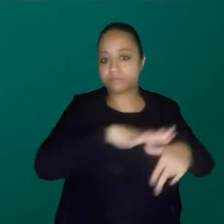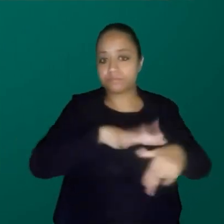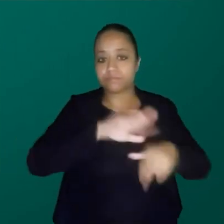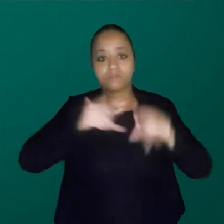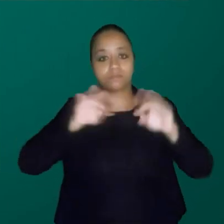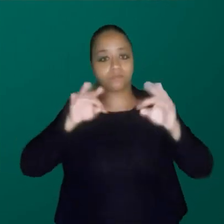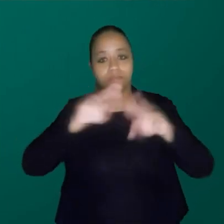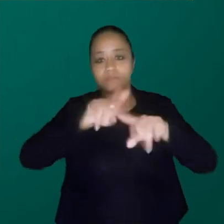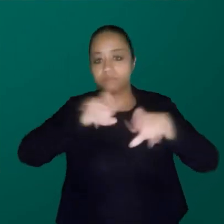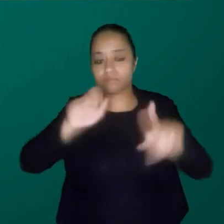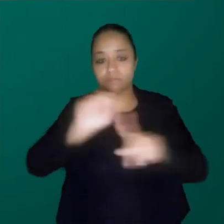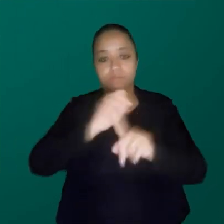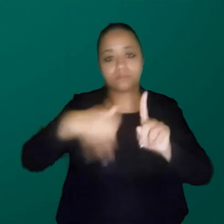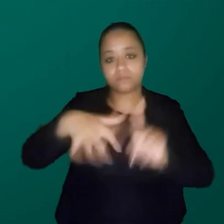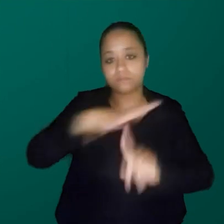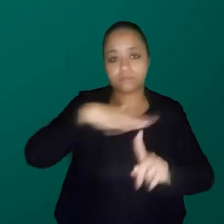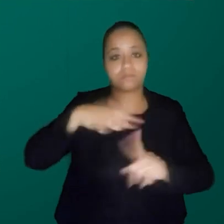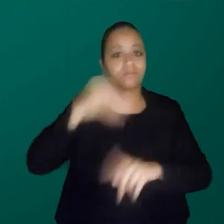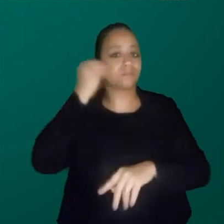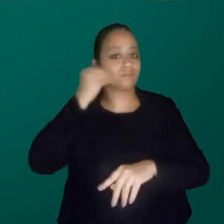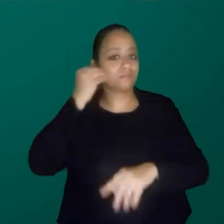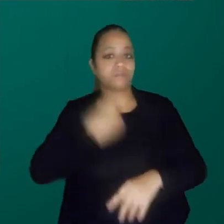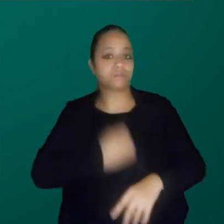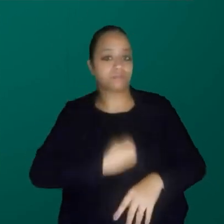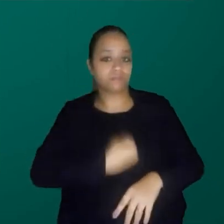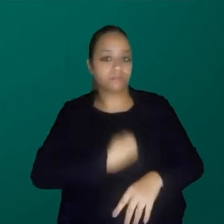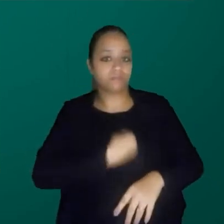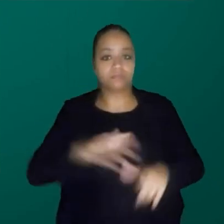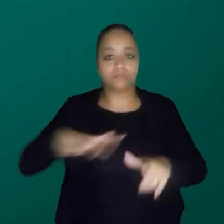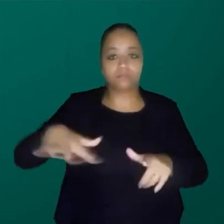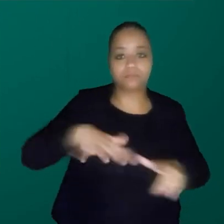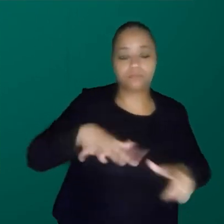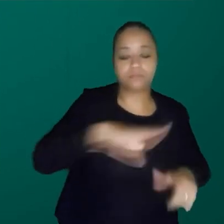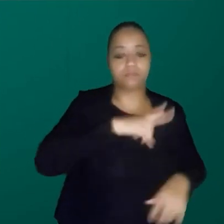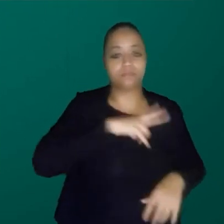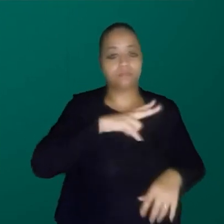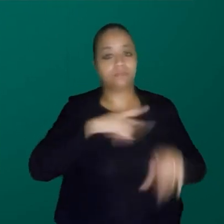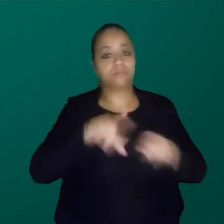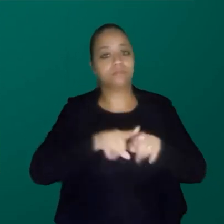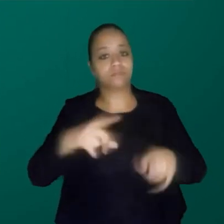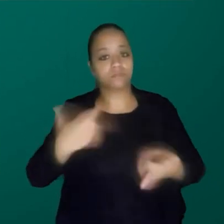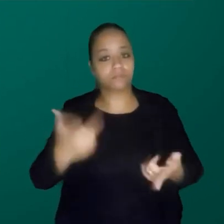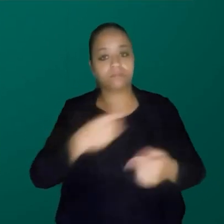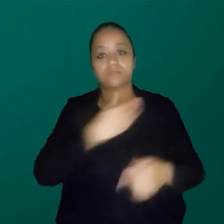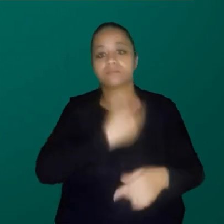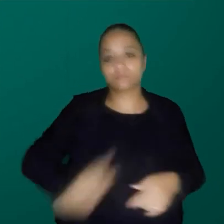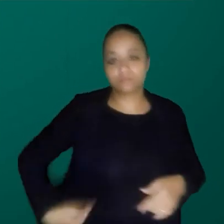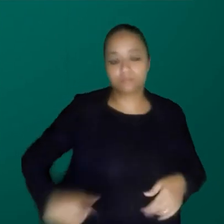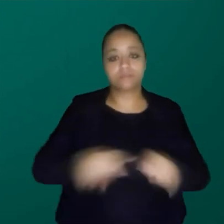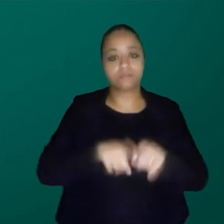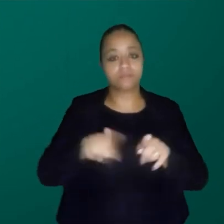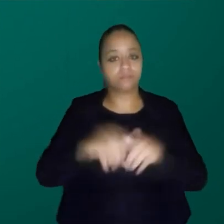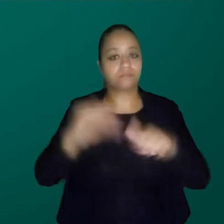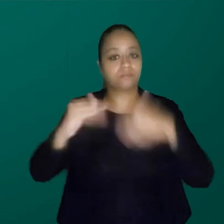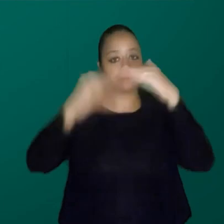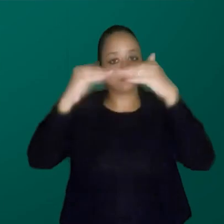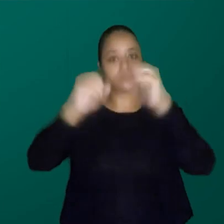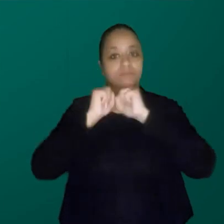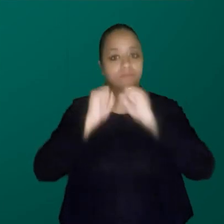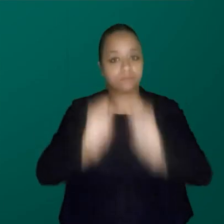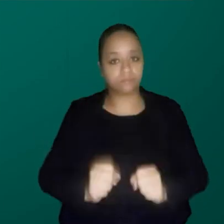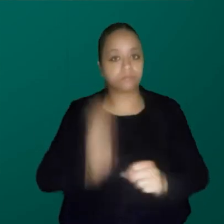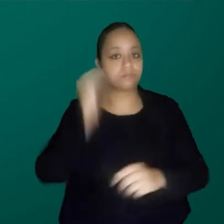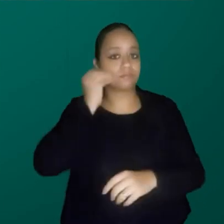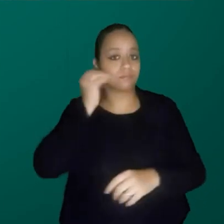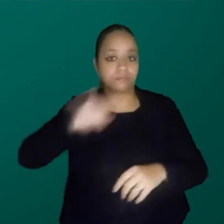e são dos eixos centrais que organizam a nossa experiência de vida. Os espaços públicos e privados, as oportunidades e as esferas de poder. Uma